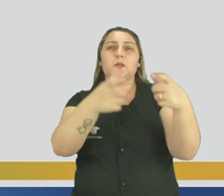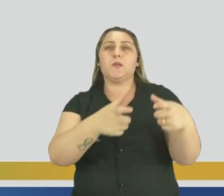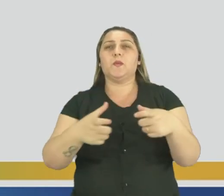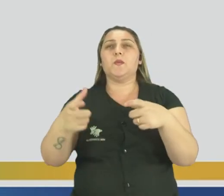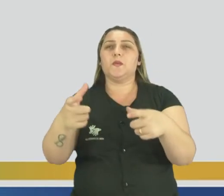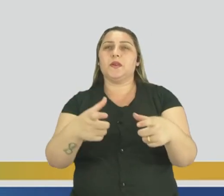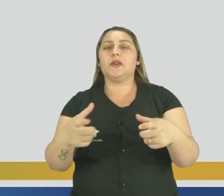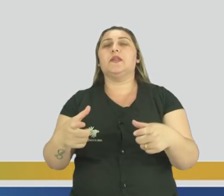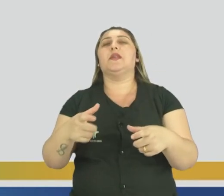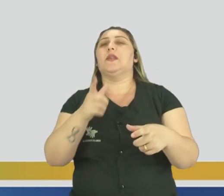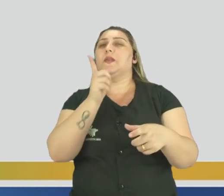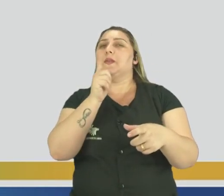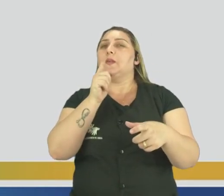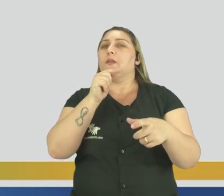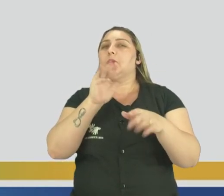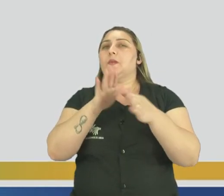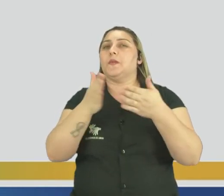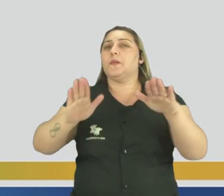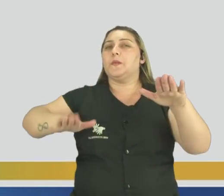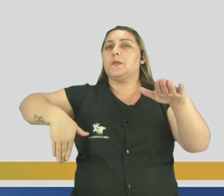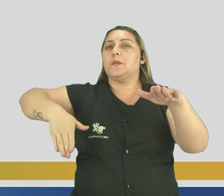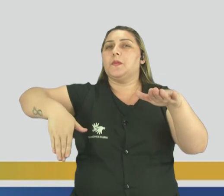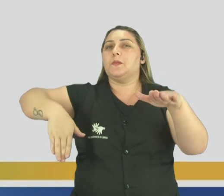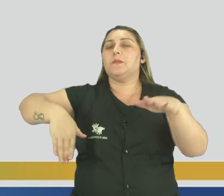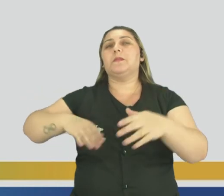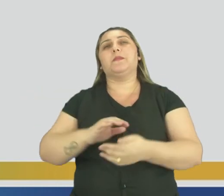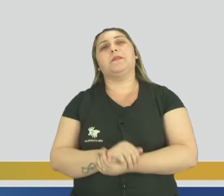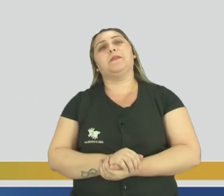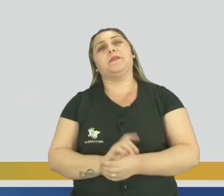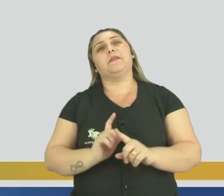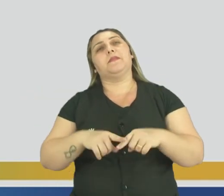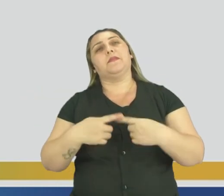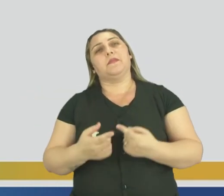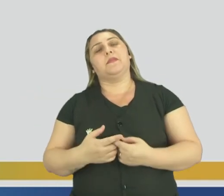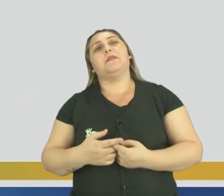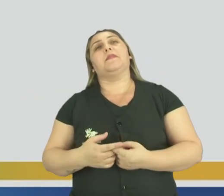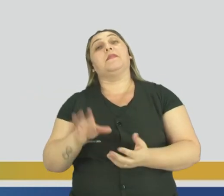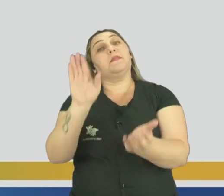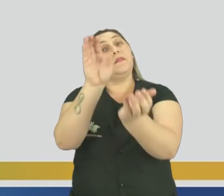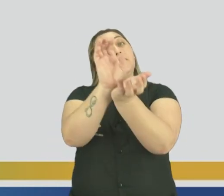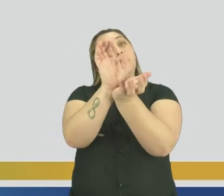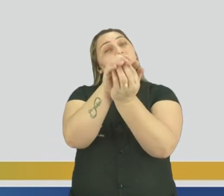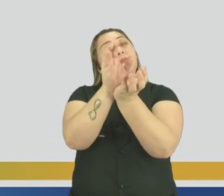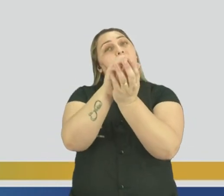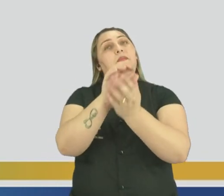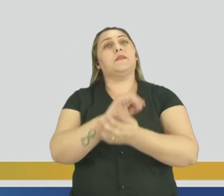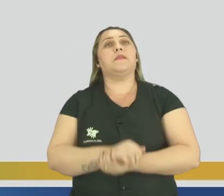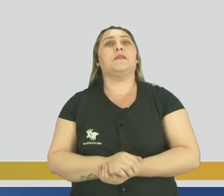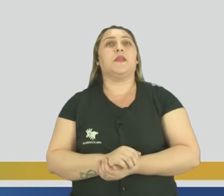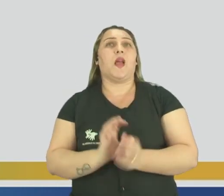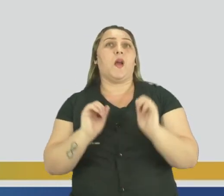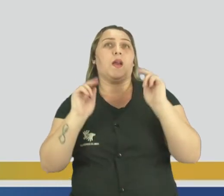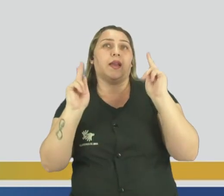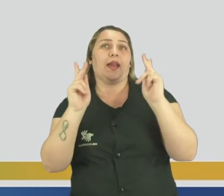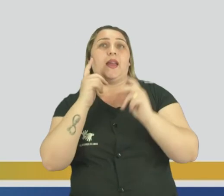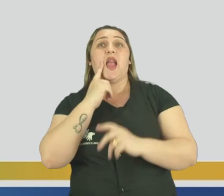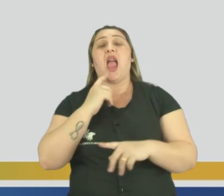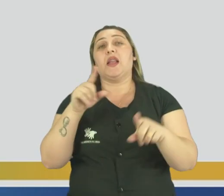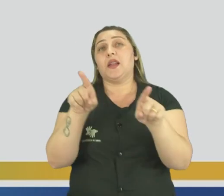com praias, né? Vai pesquisando ali e tudo mais. Então, essas praias aí são do Recife, ok?